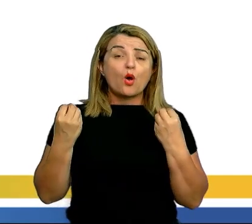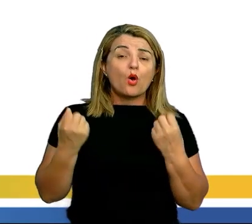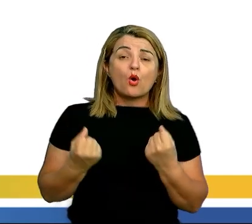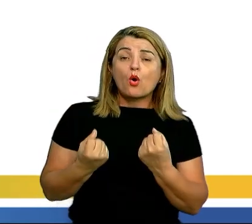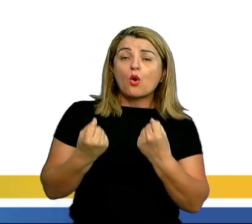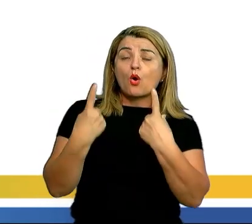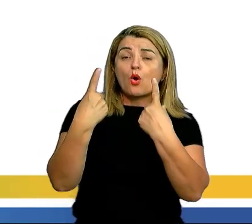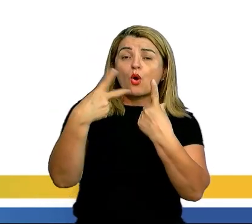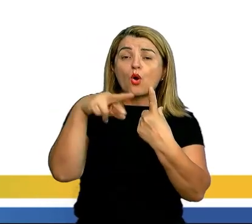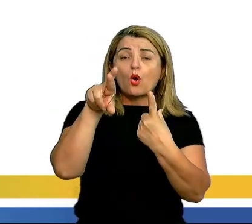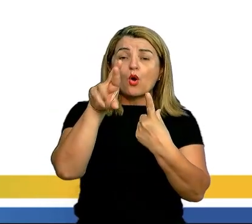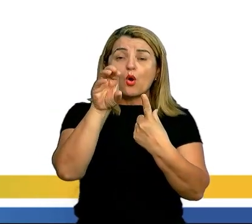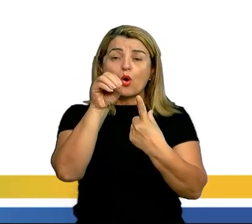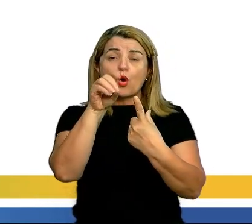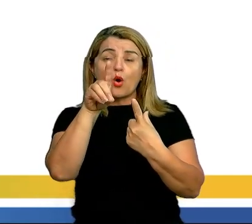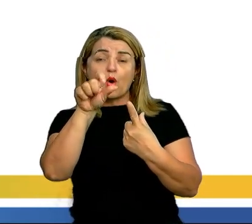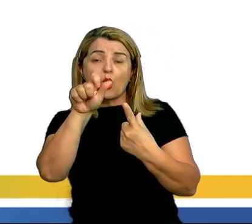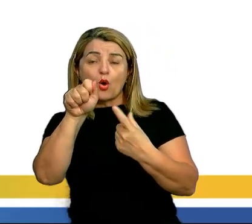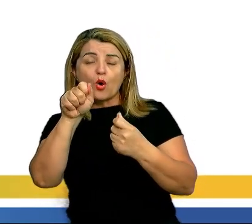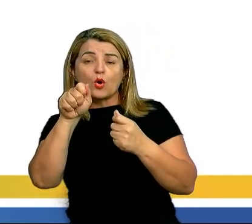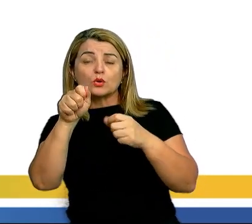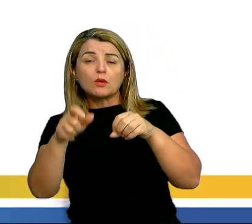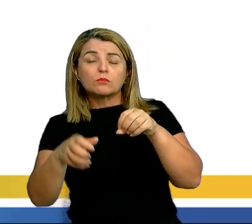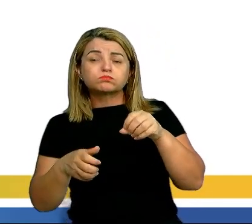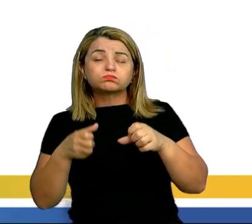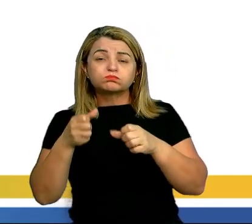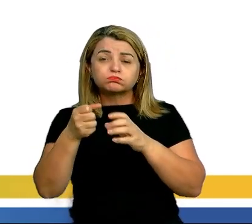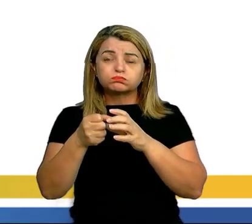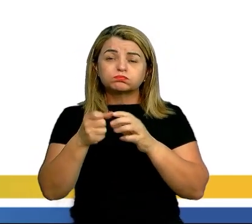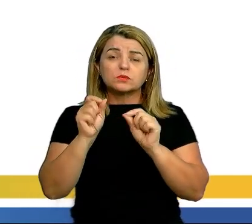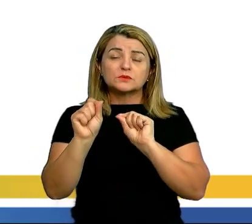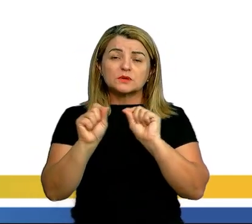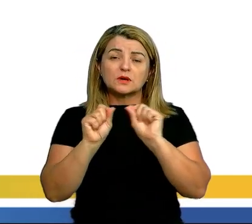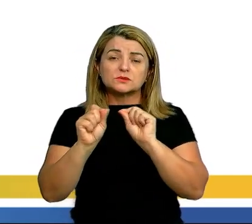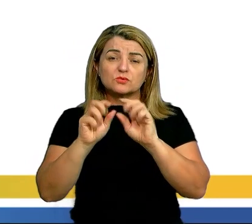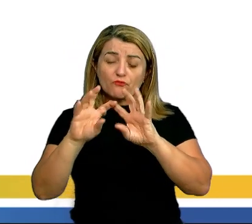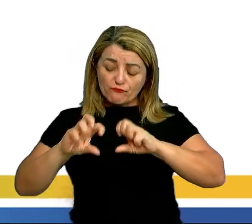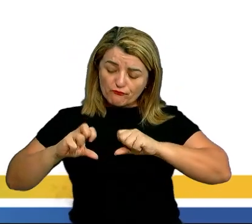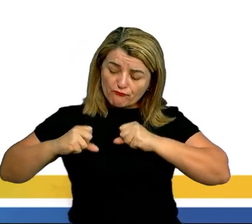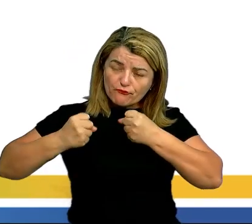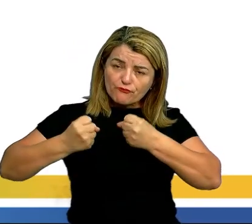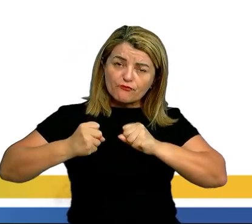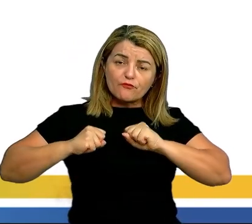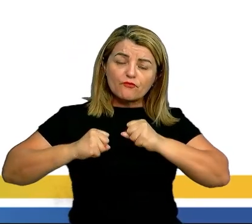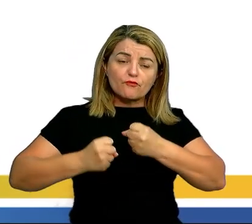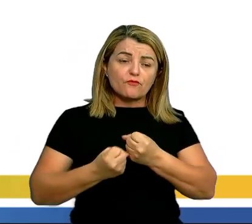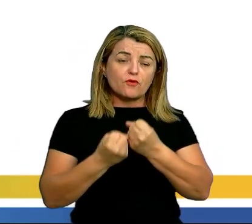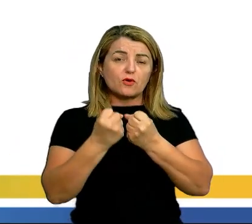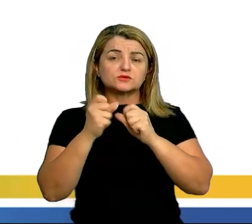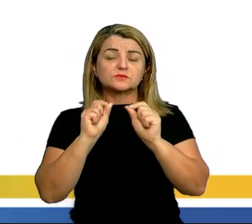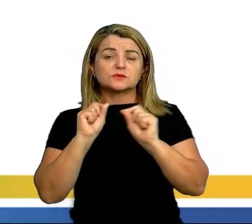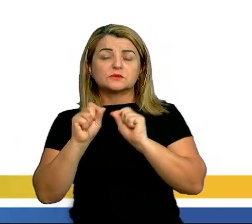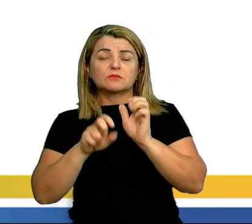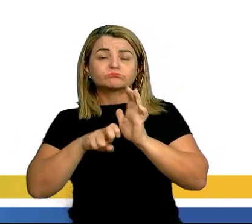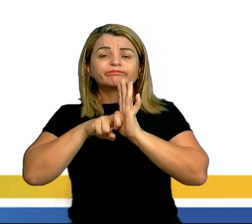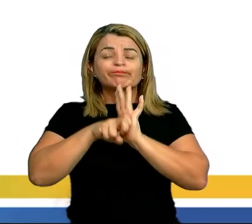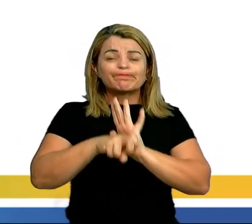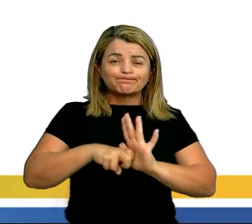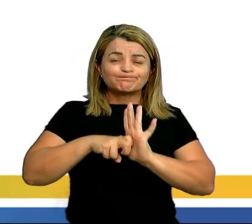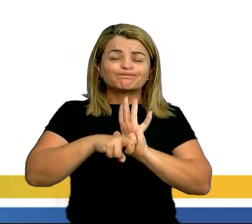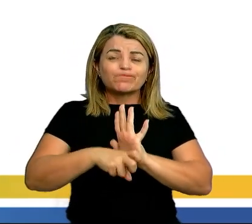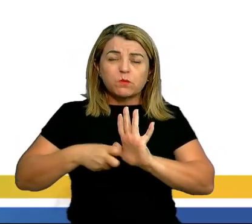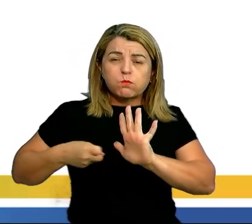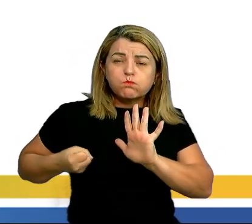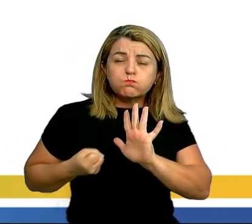engrenagem. Rã, rã, rã, eterno. Forte espasmo retido dos maquinismos em fúria.